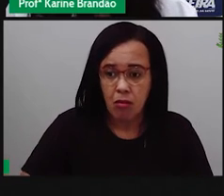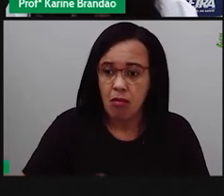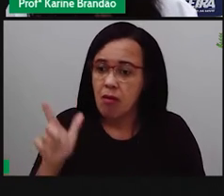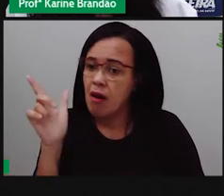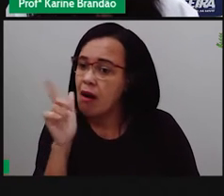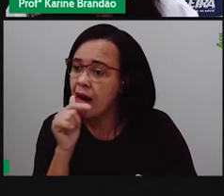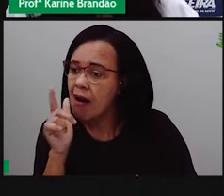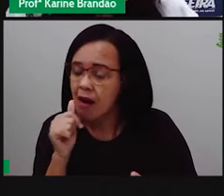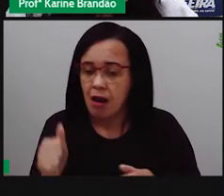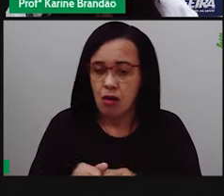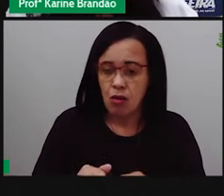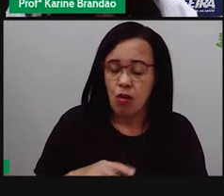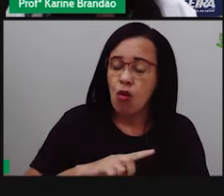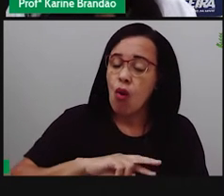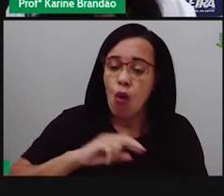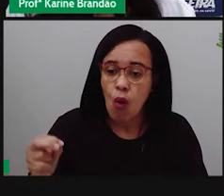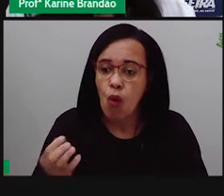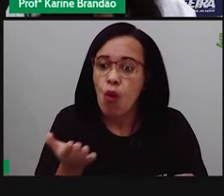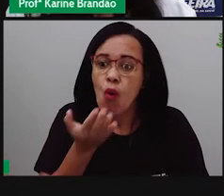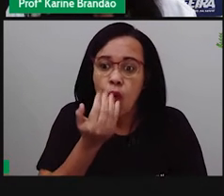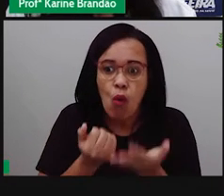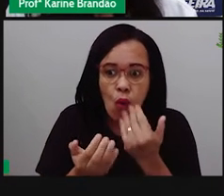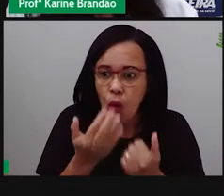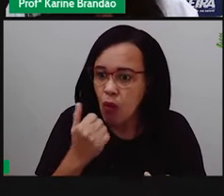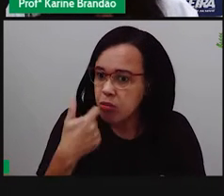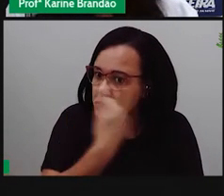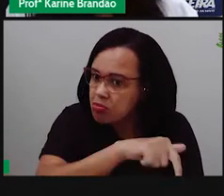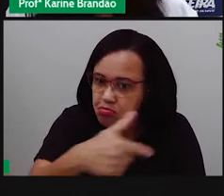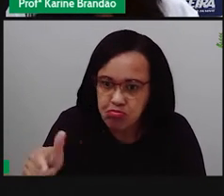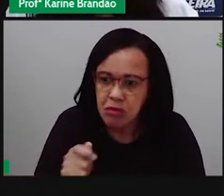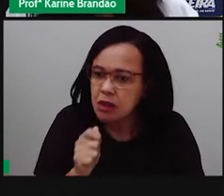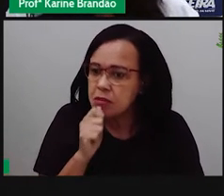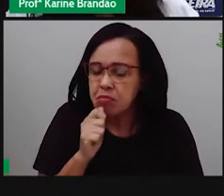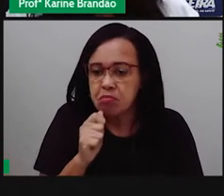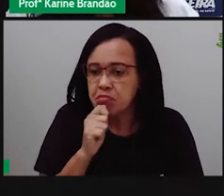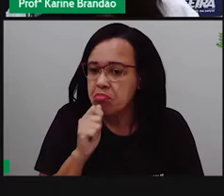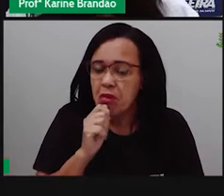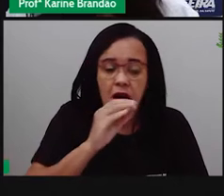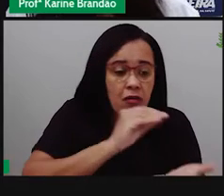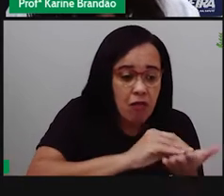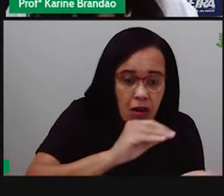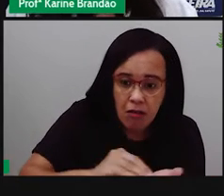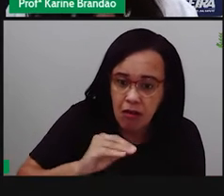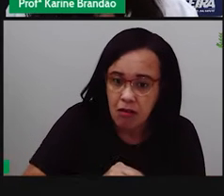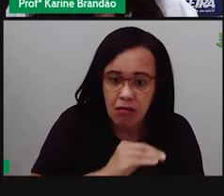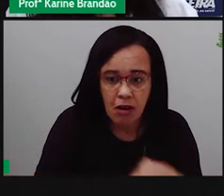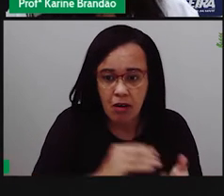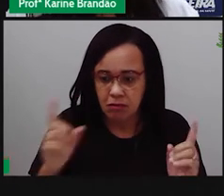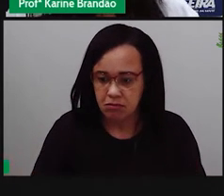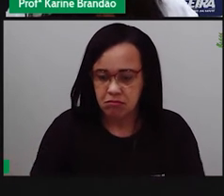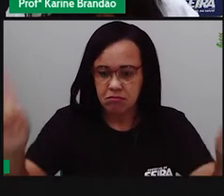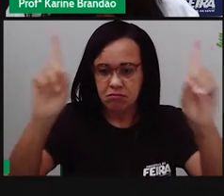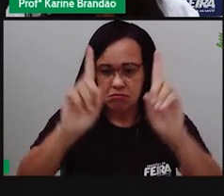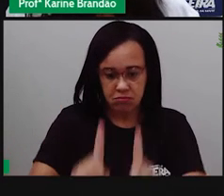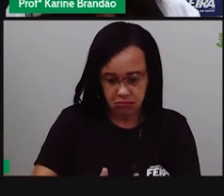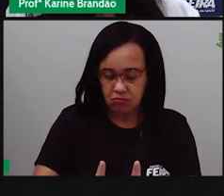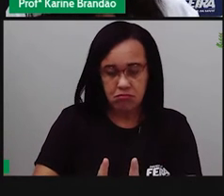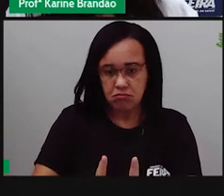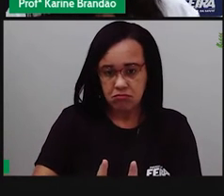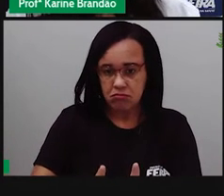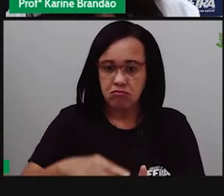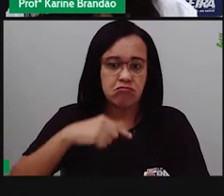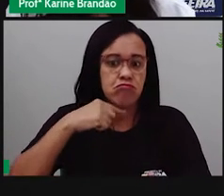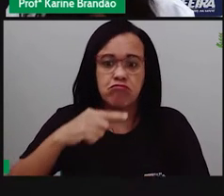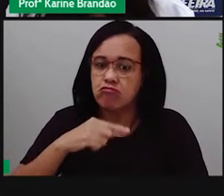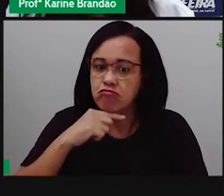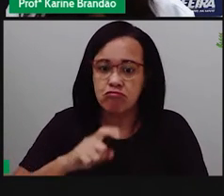não conseguir sobreviver nessa disputa. Às vezes, falta parceiros. Se não tem parceiros, como é